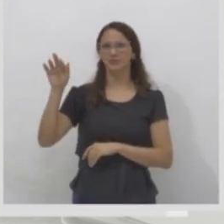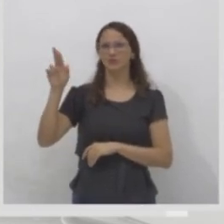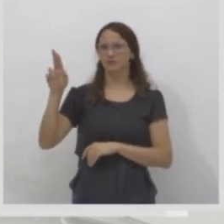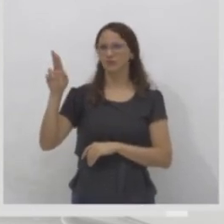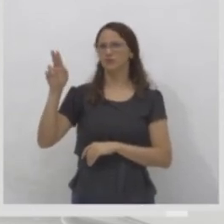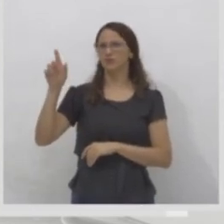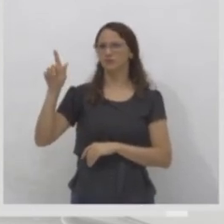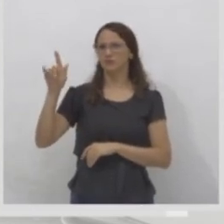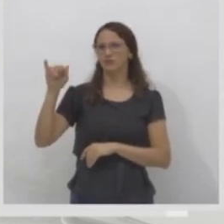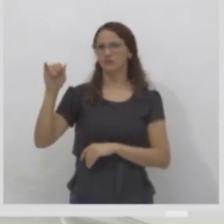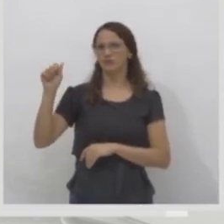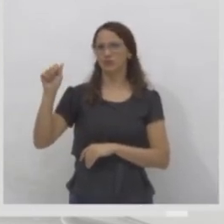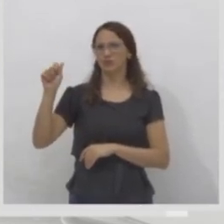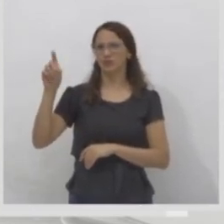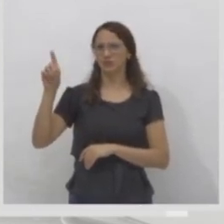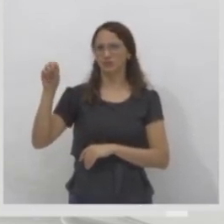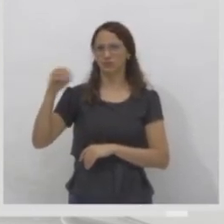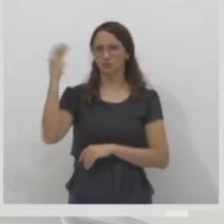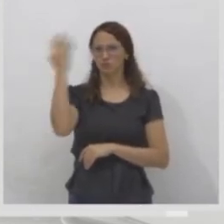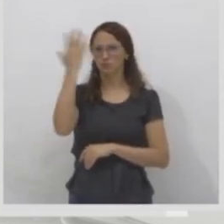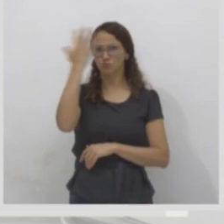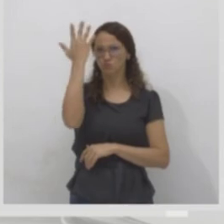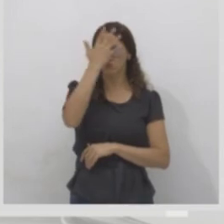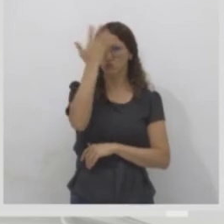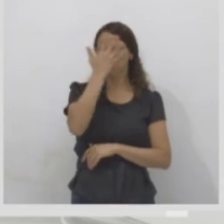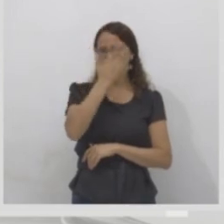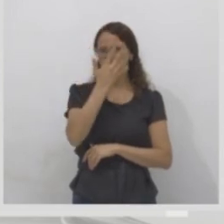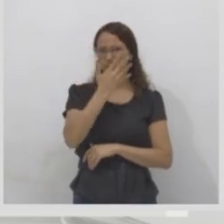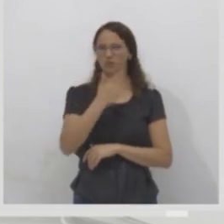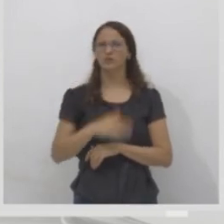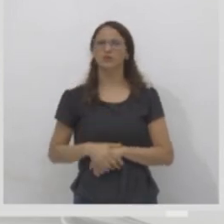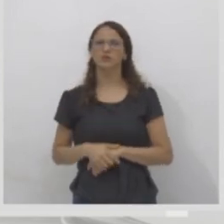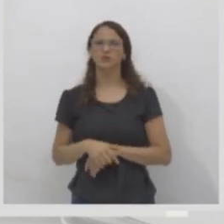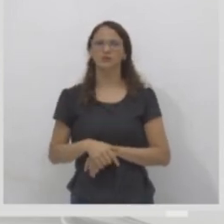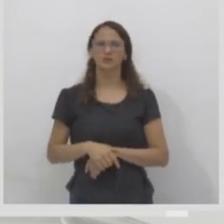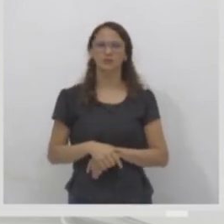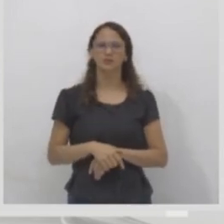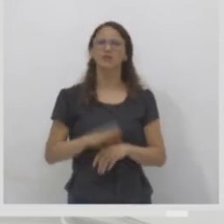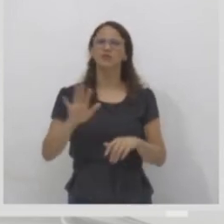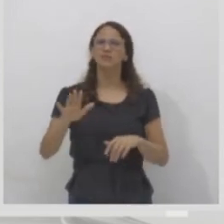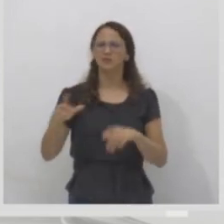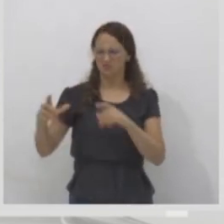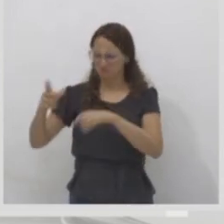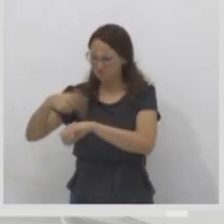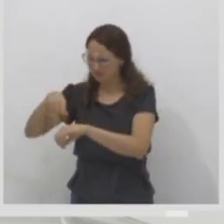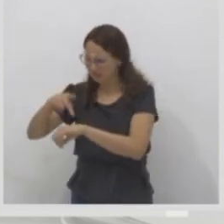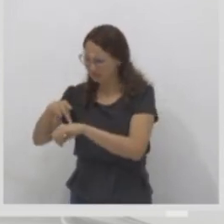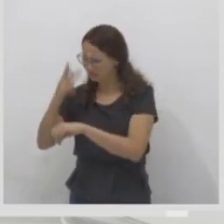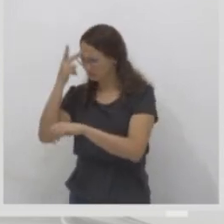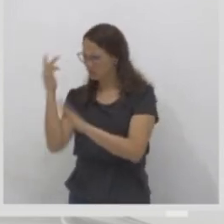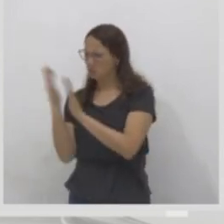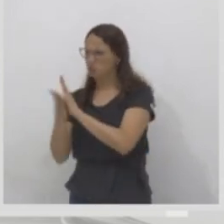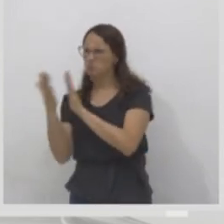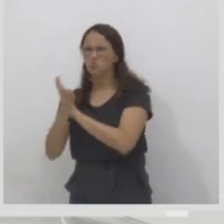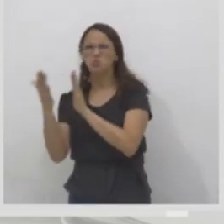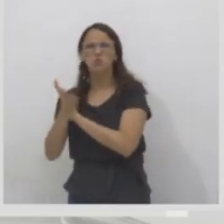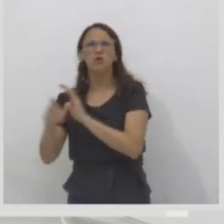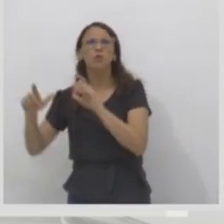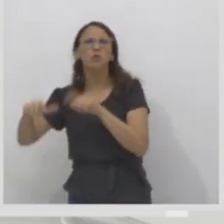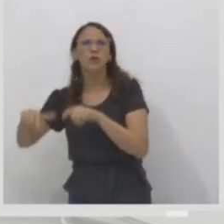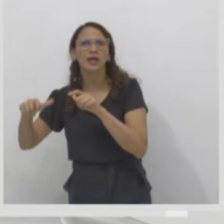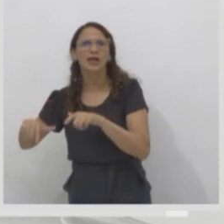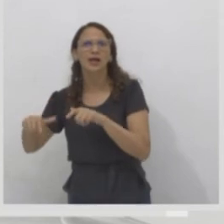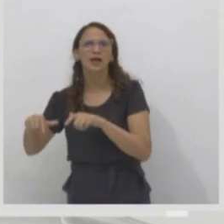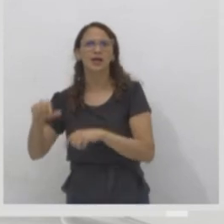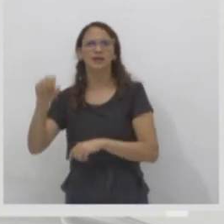refugiados no mundo, Donato? Ou seja, que mais perdeu pessoas? A Síria. A Síria tem uma guerra, aluno,